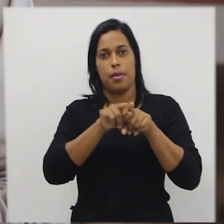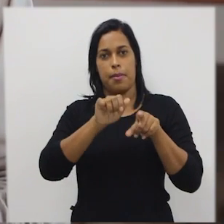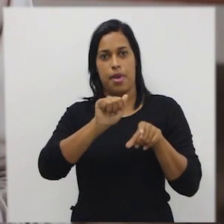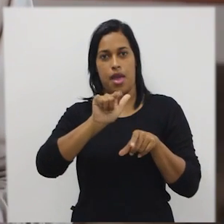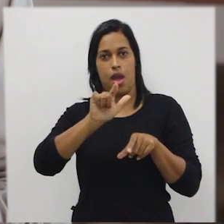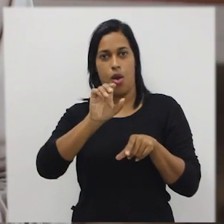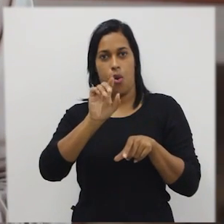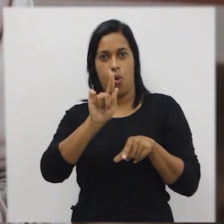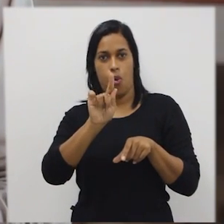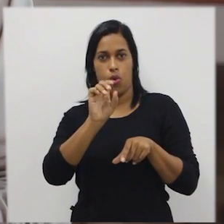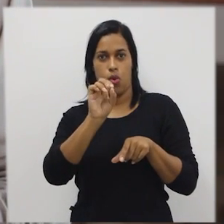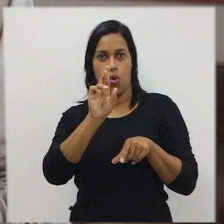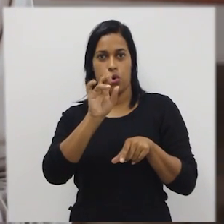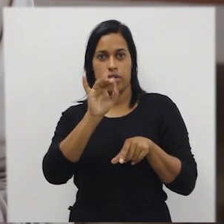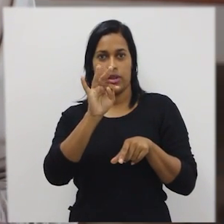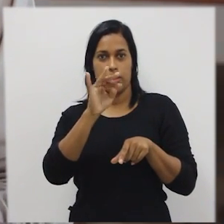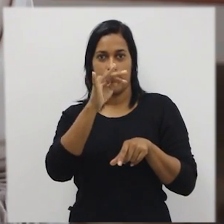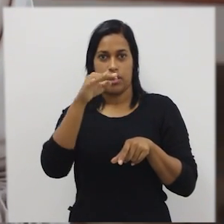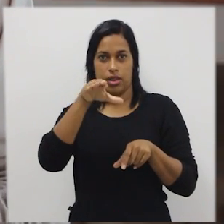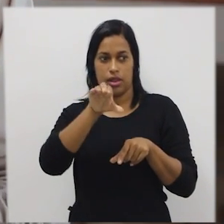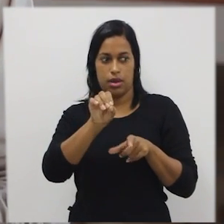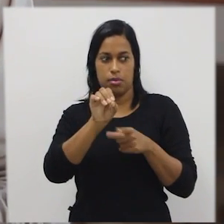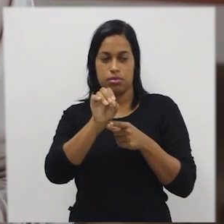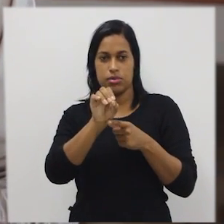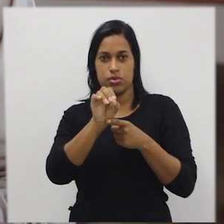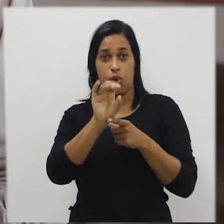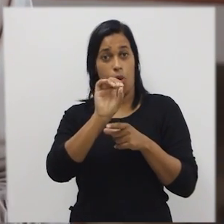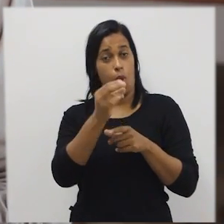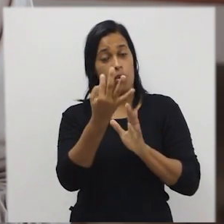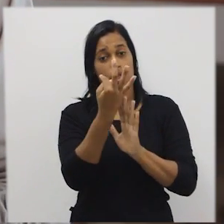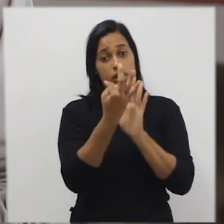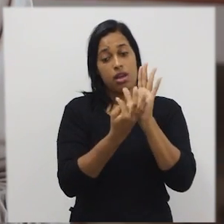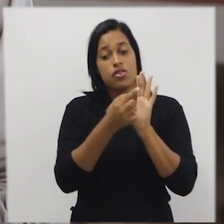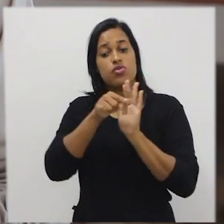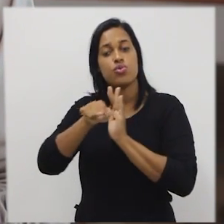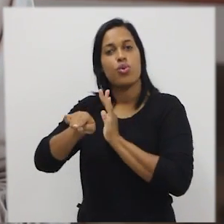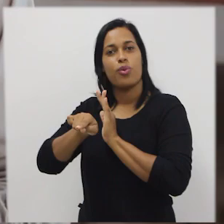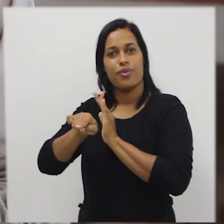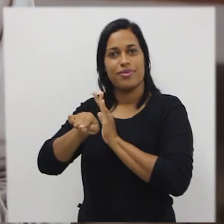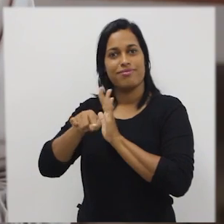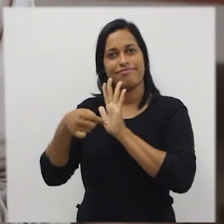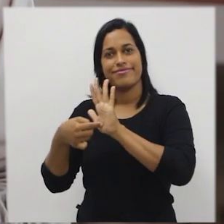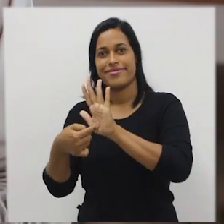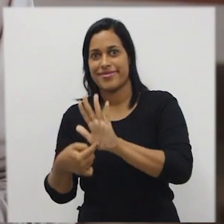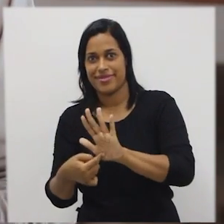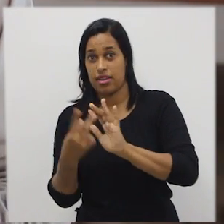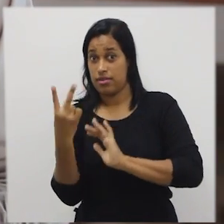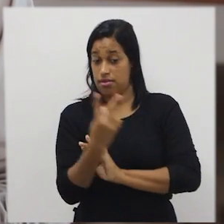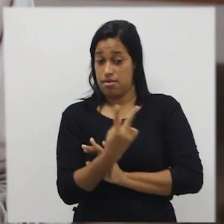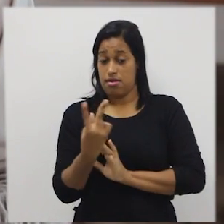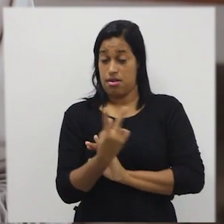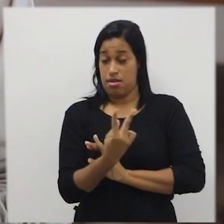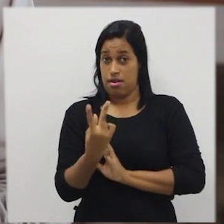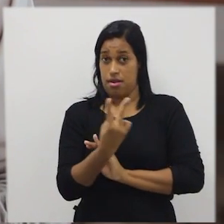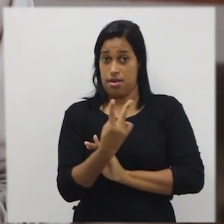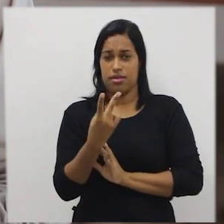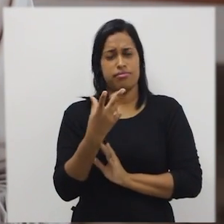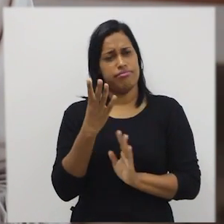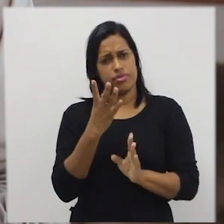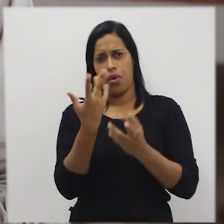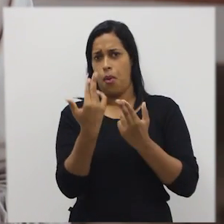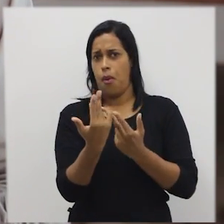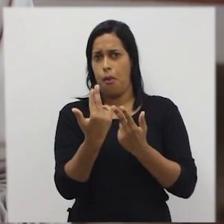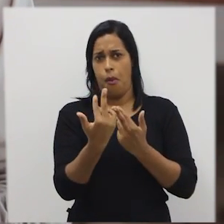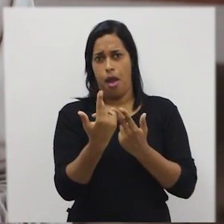que é esse texto que está no lado direito da tela. Essas duas representações, elas são